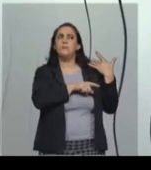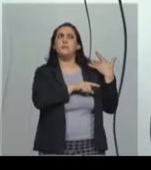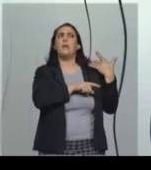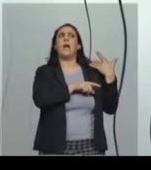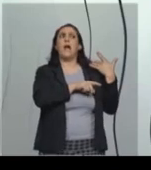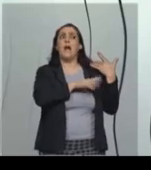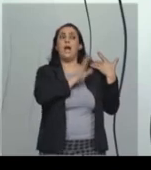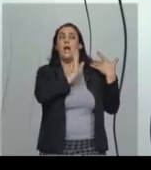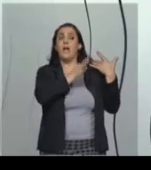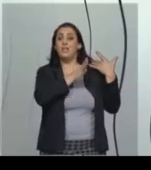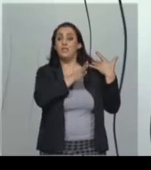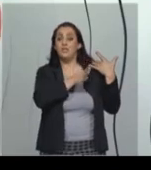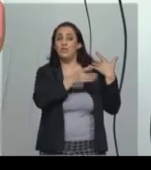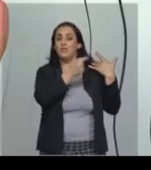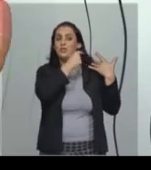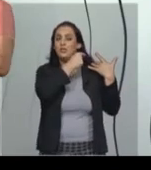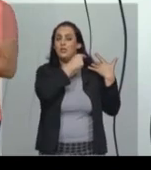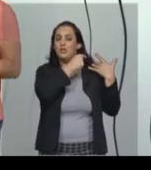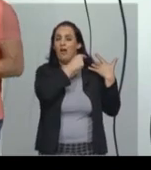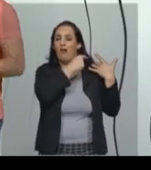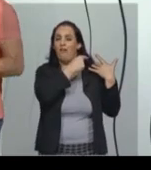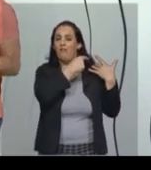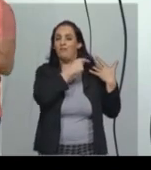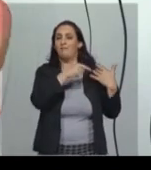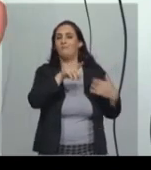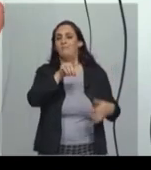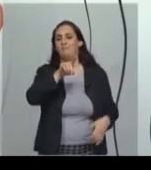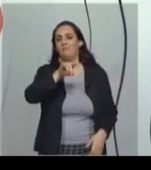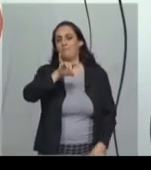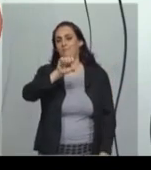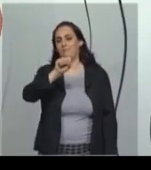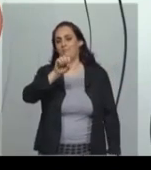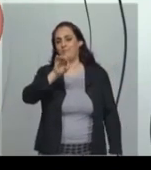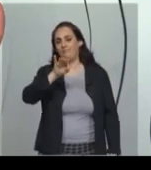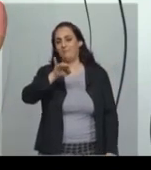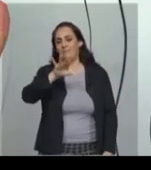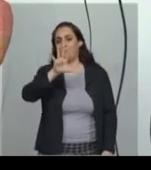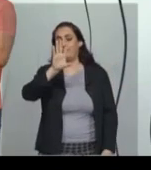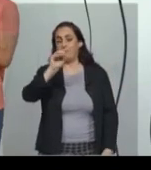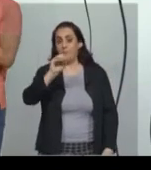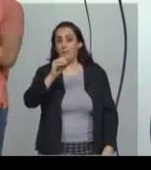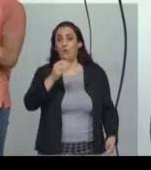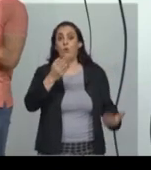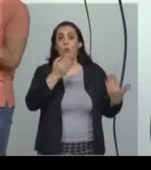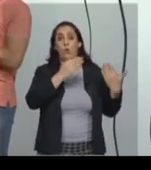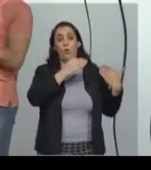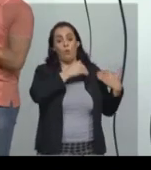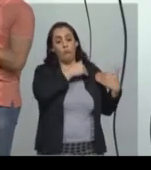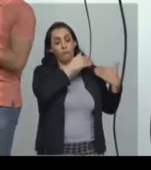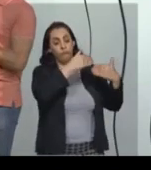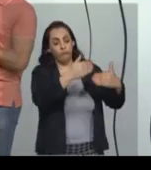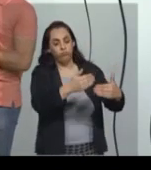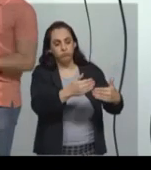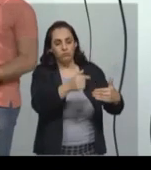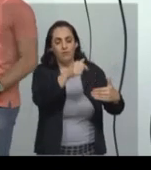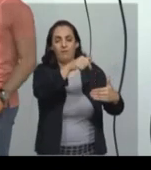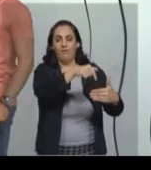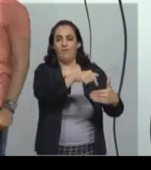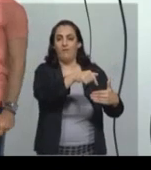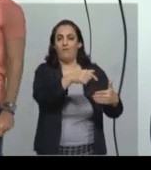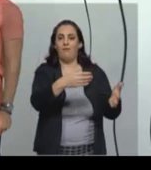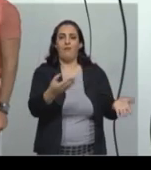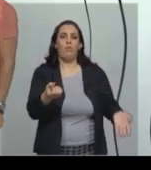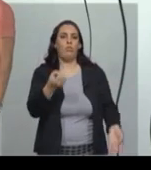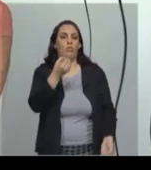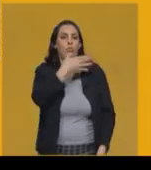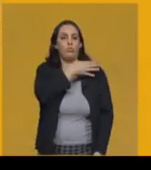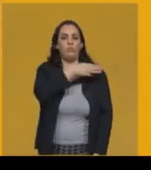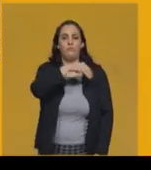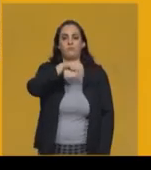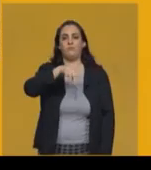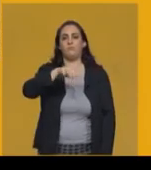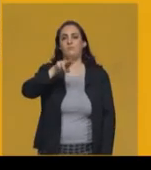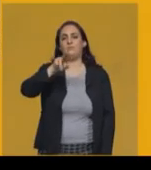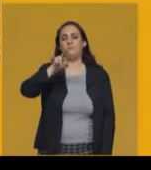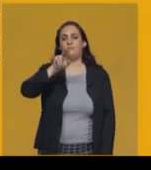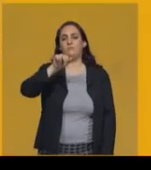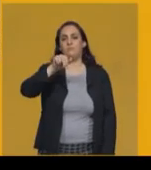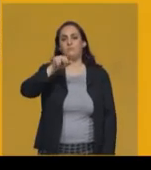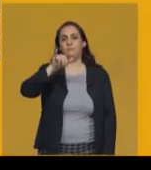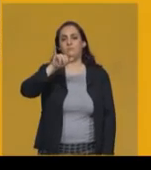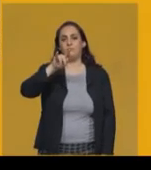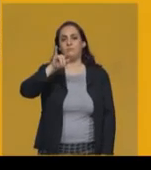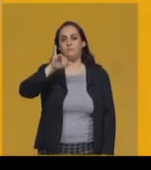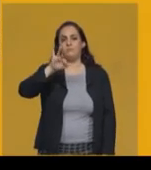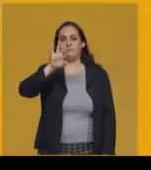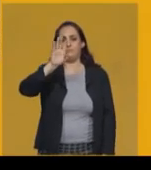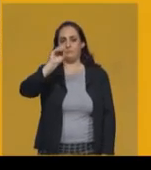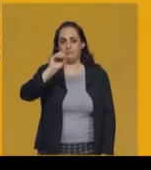distrito e depois se torna sede de um município. Bom, aqui nós temos uma imagem de Ouro